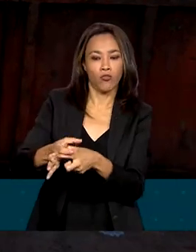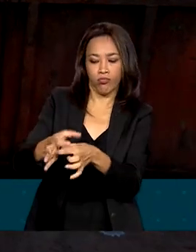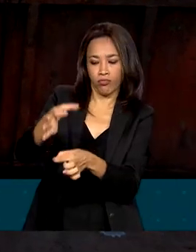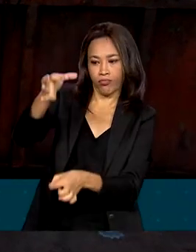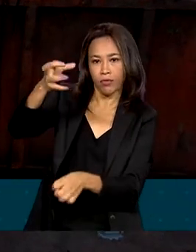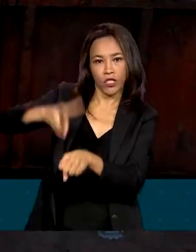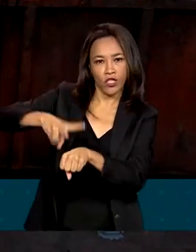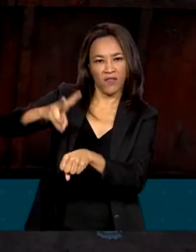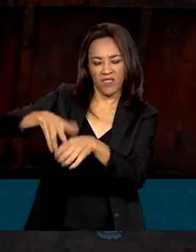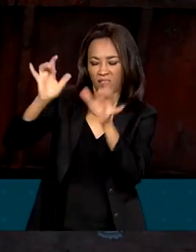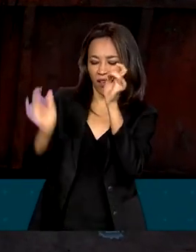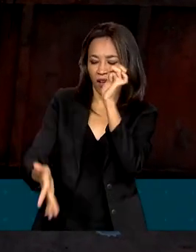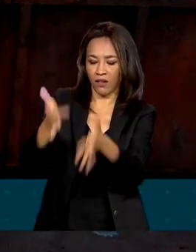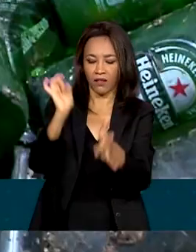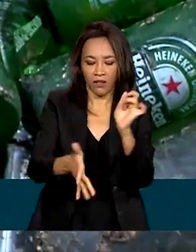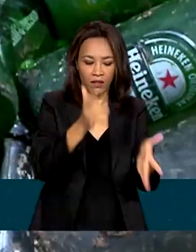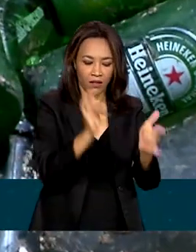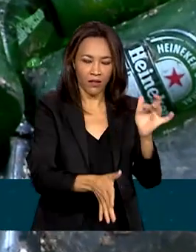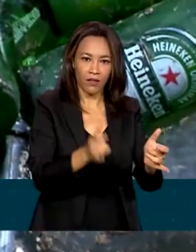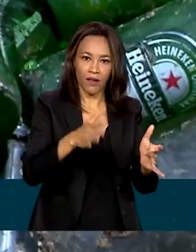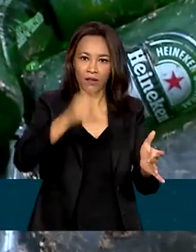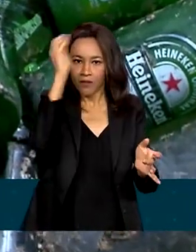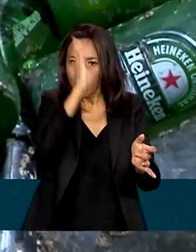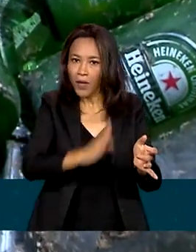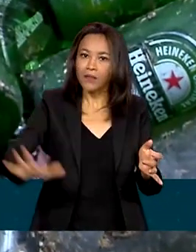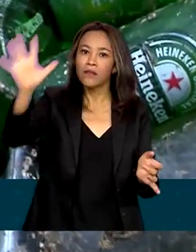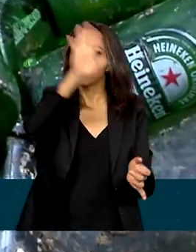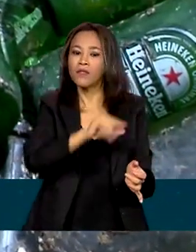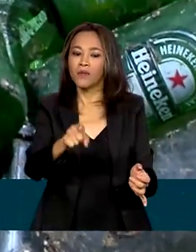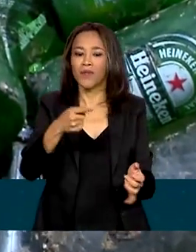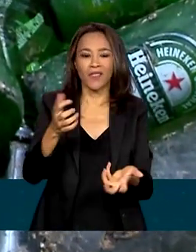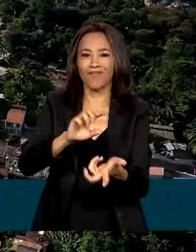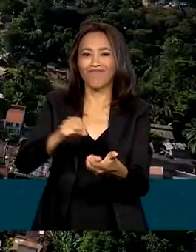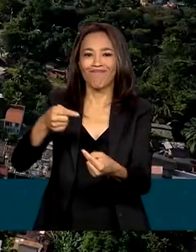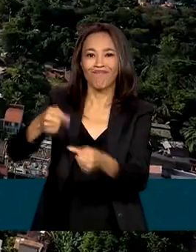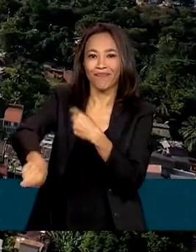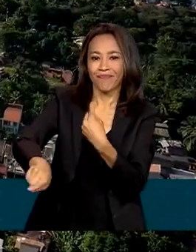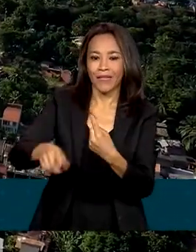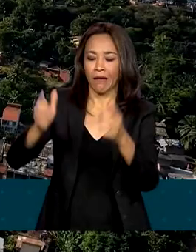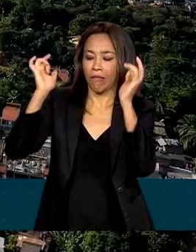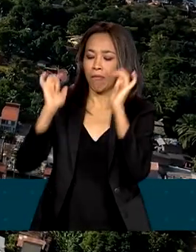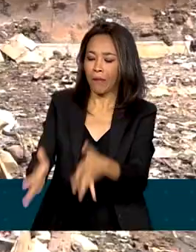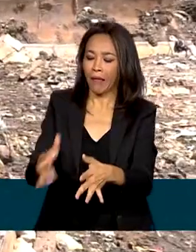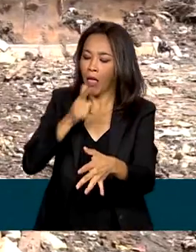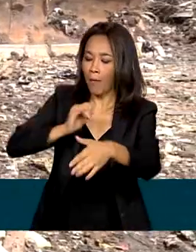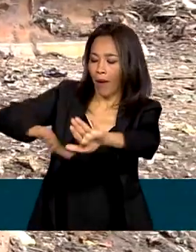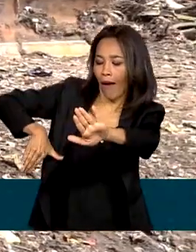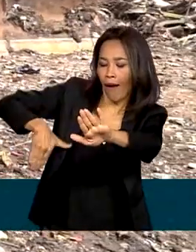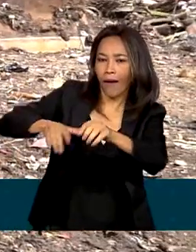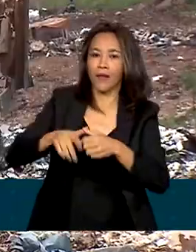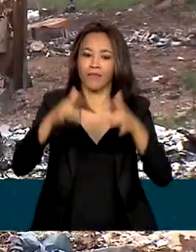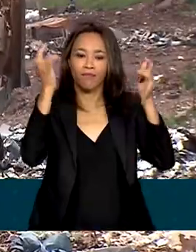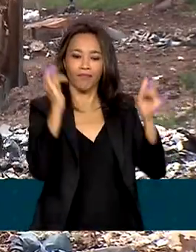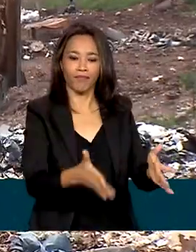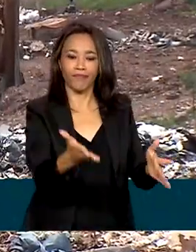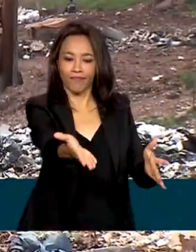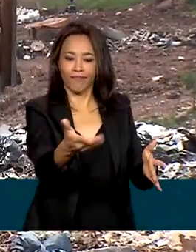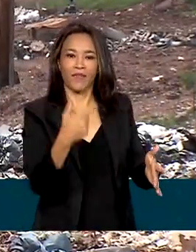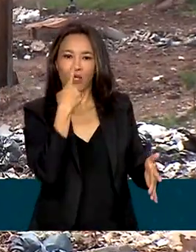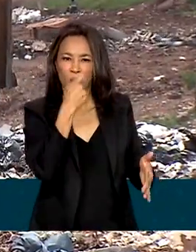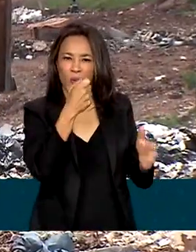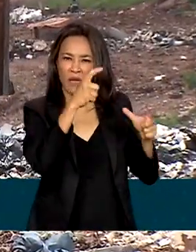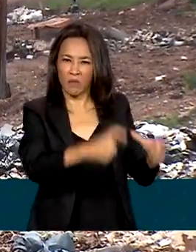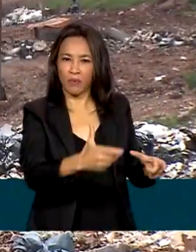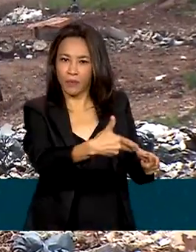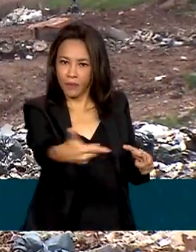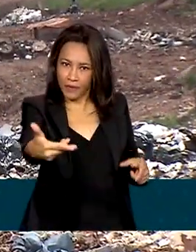descartadas todo ano no país. Muitas delas de forma inadequada, em praias, rios, terrenos baldios e lixões, por